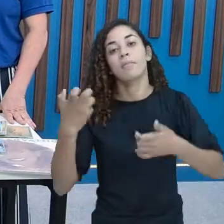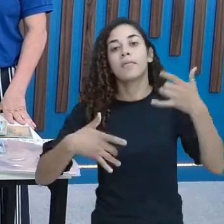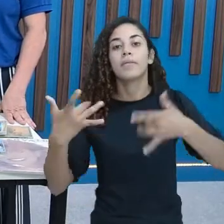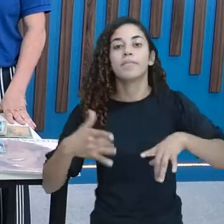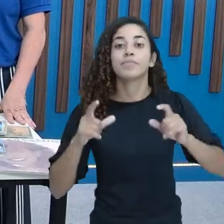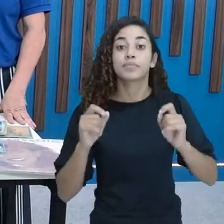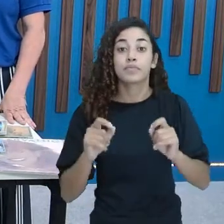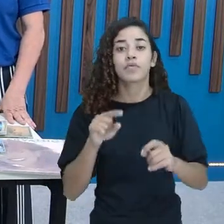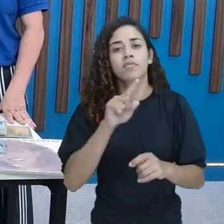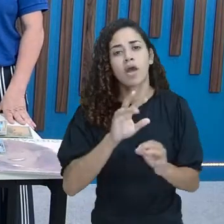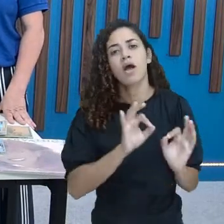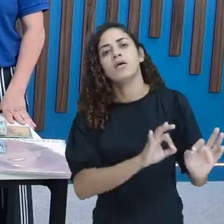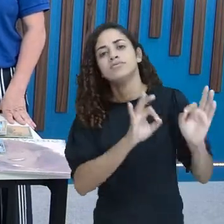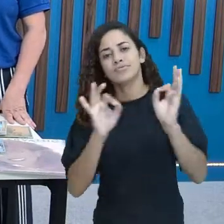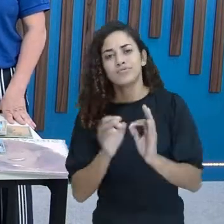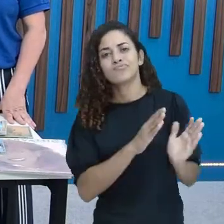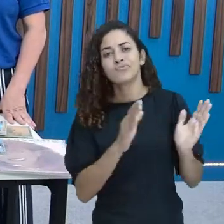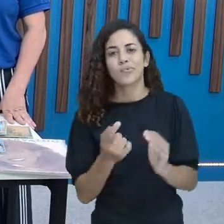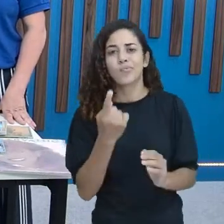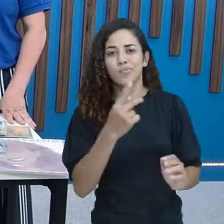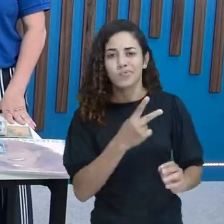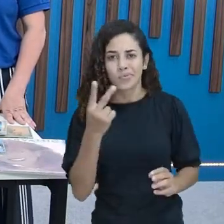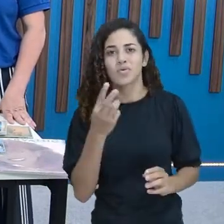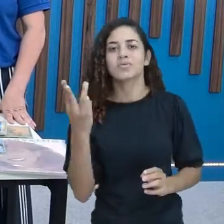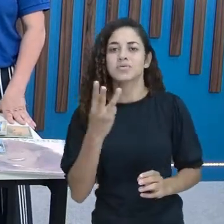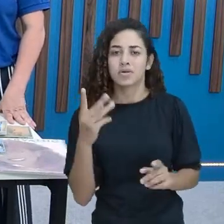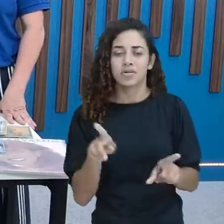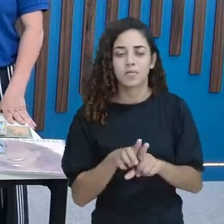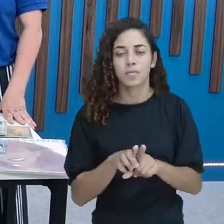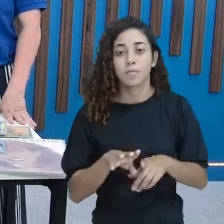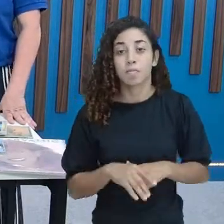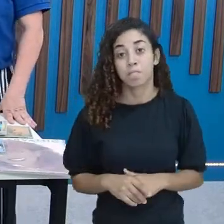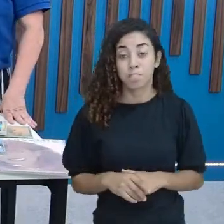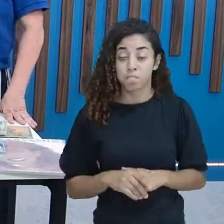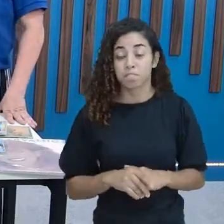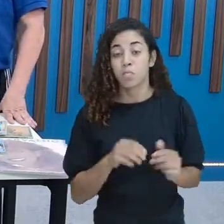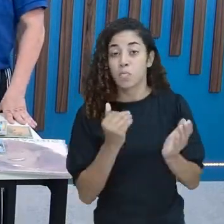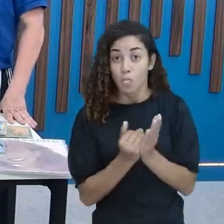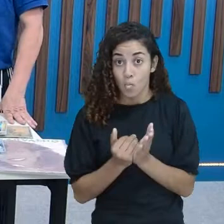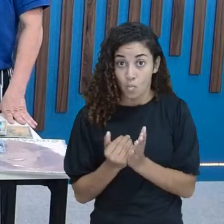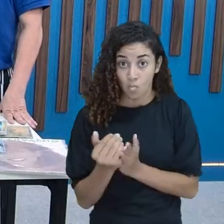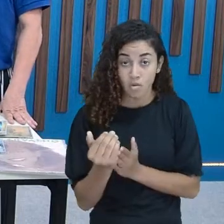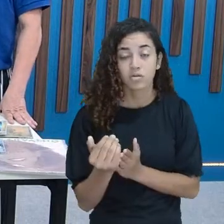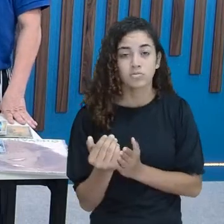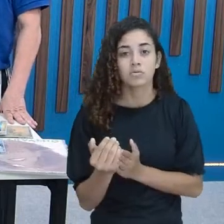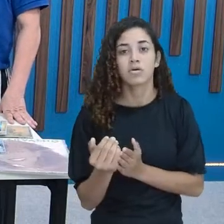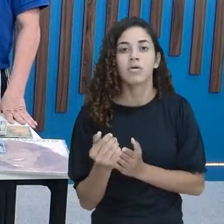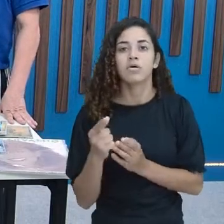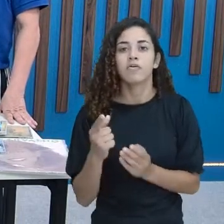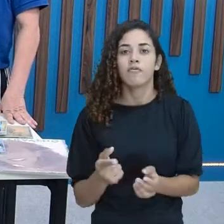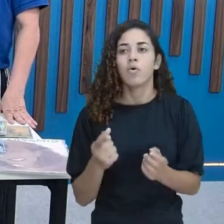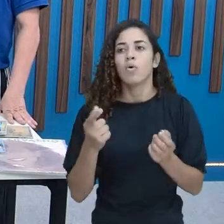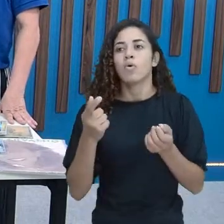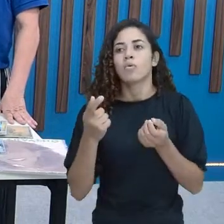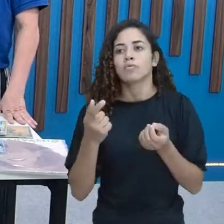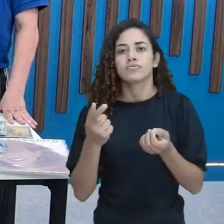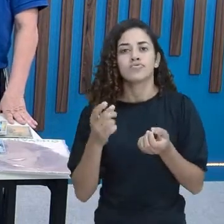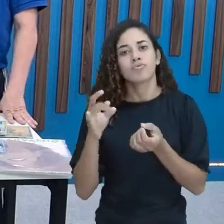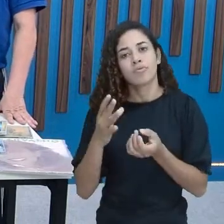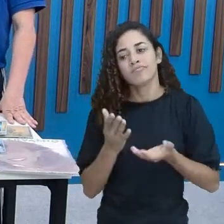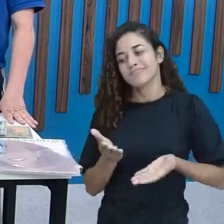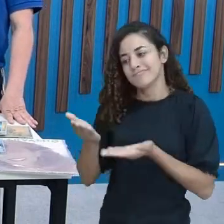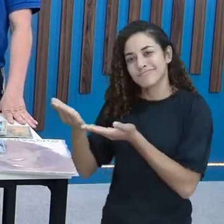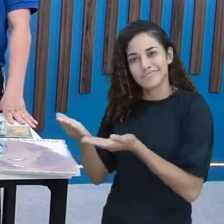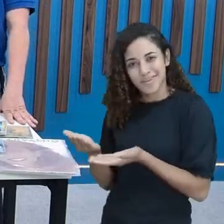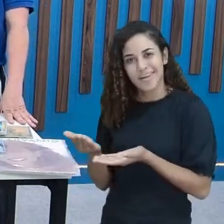que vocês assistam o módulo 1, o 2 e o 3 Para começar, eu vou jogar a bola aqui para essas